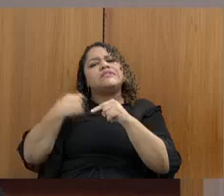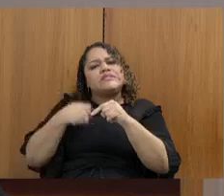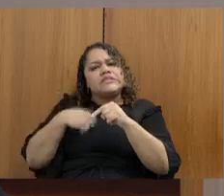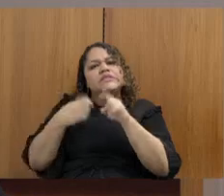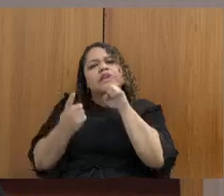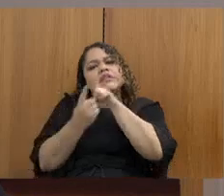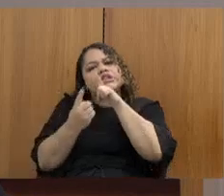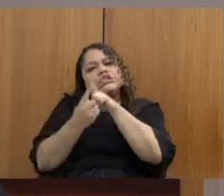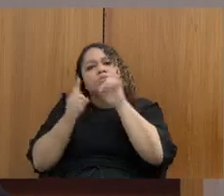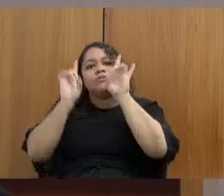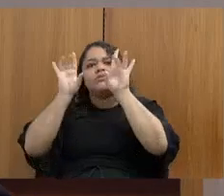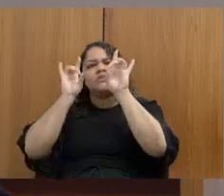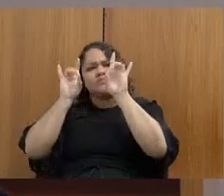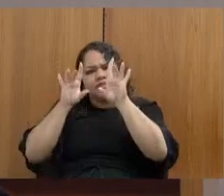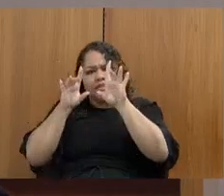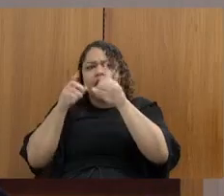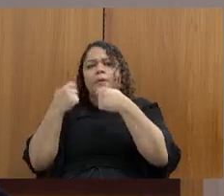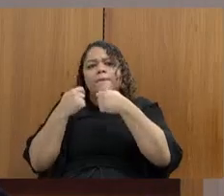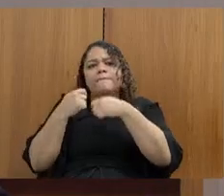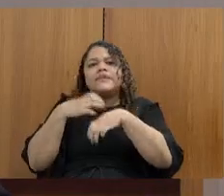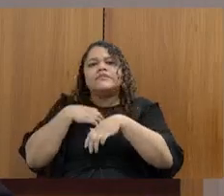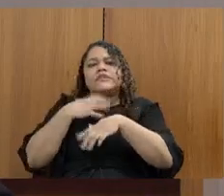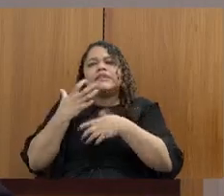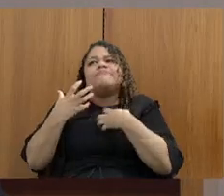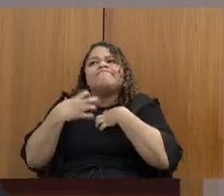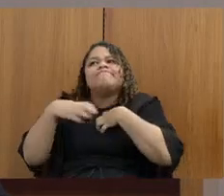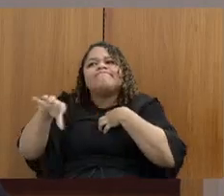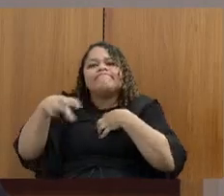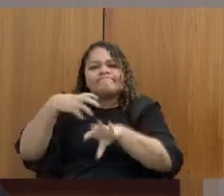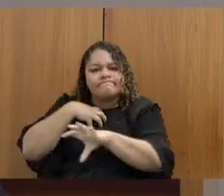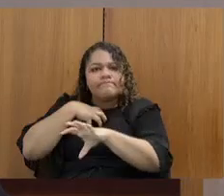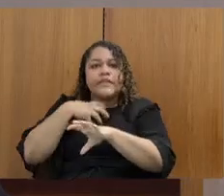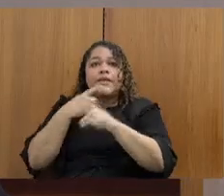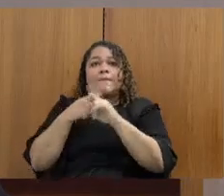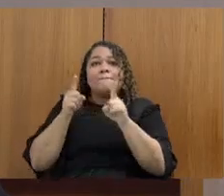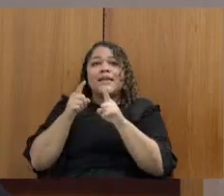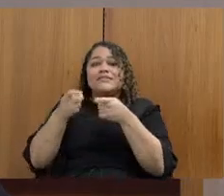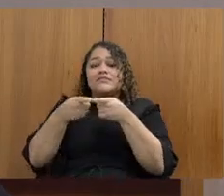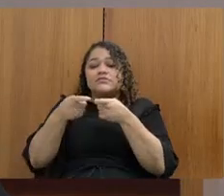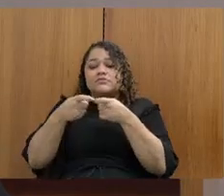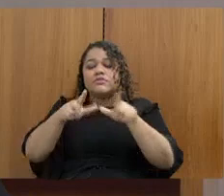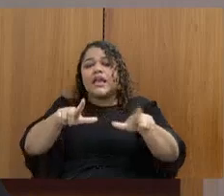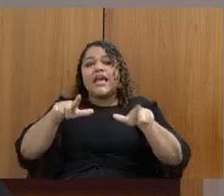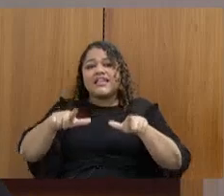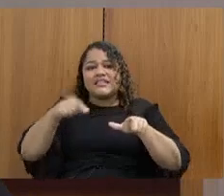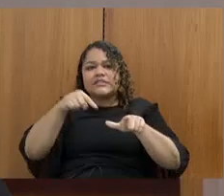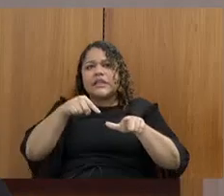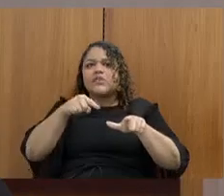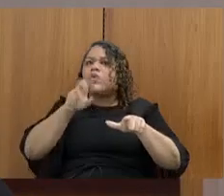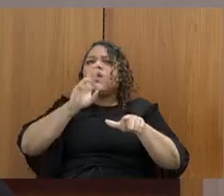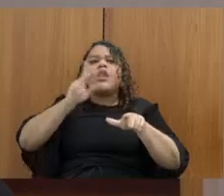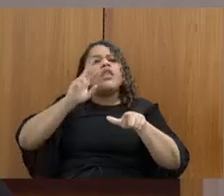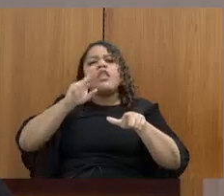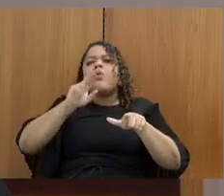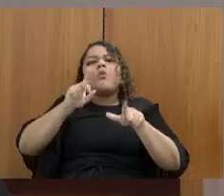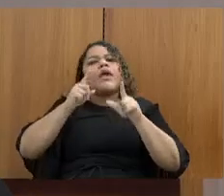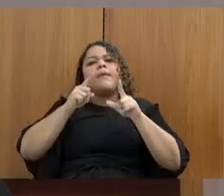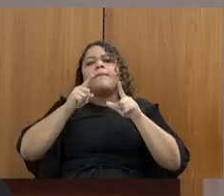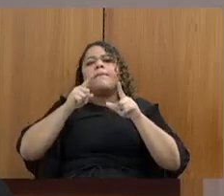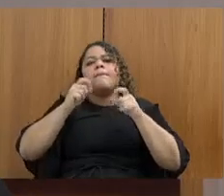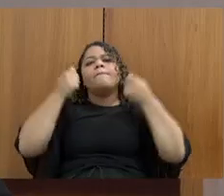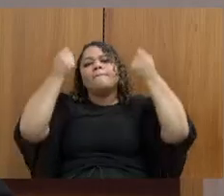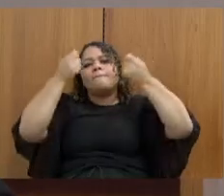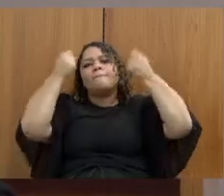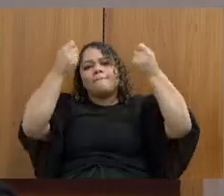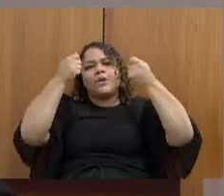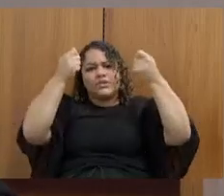um tratamento, a gente tem sensibilidade com relação ao servidor, mas o atestado, ele não serve de protesto. O servidor que faz